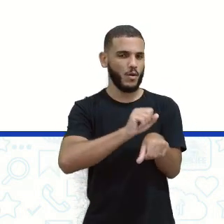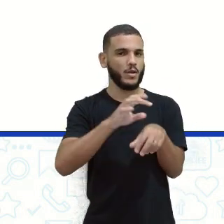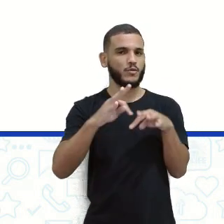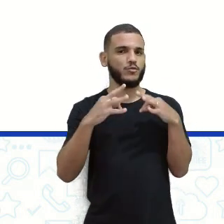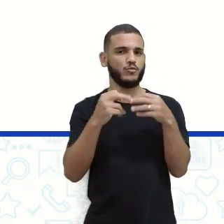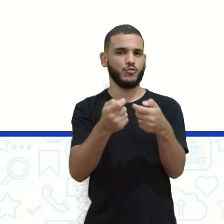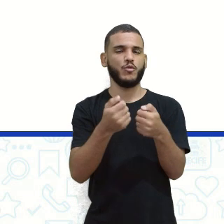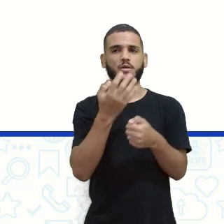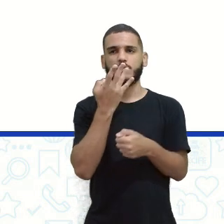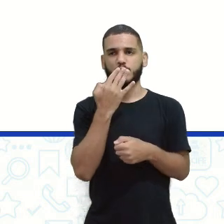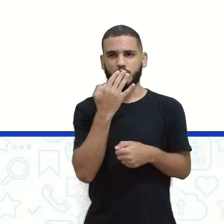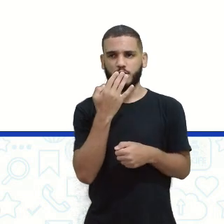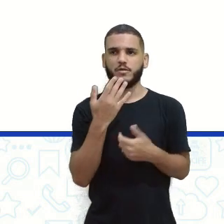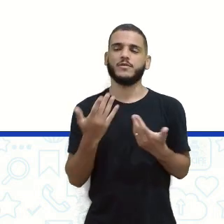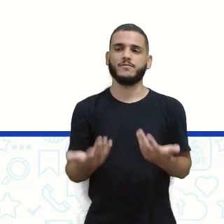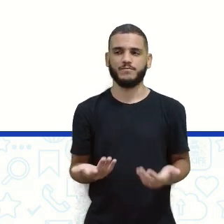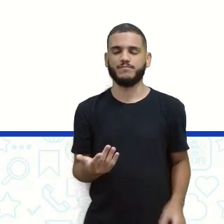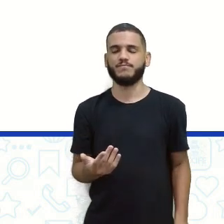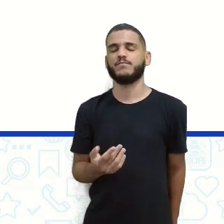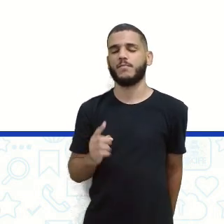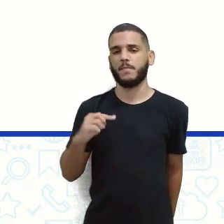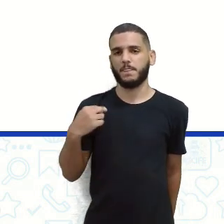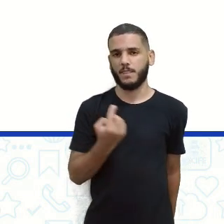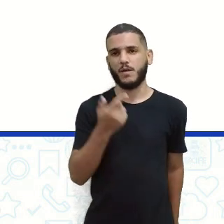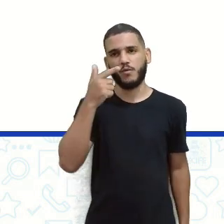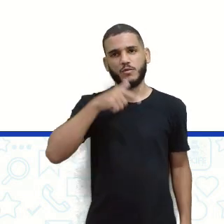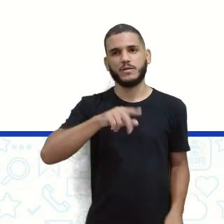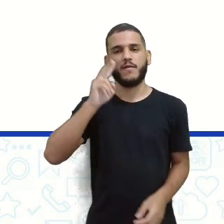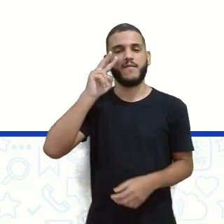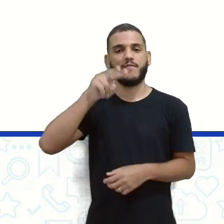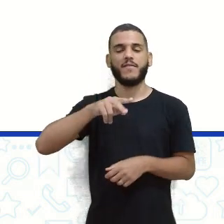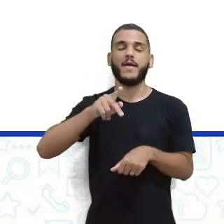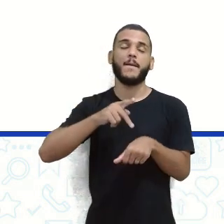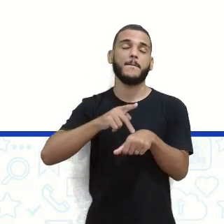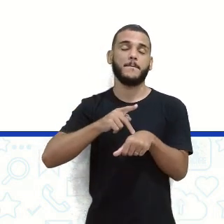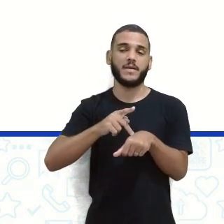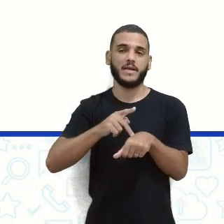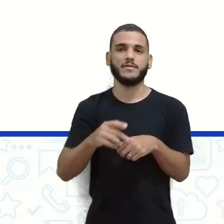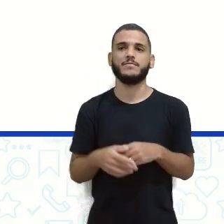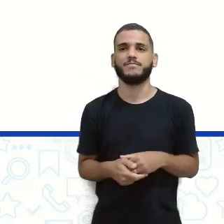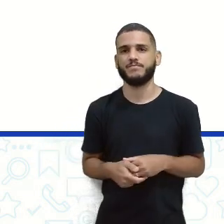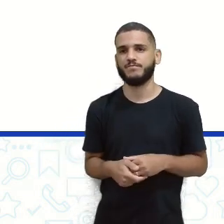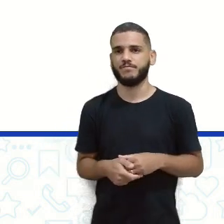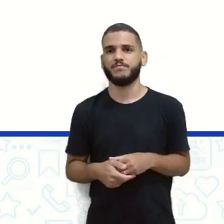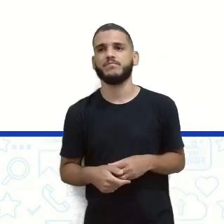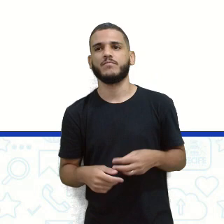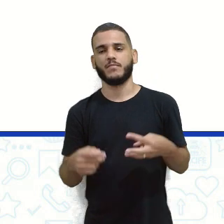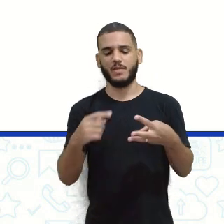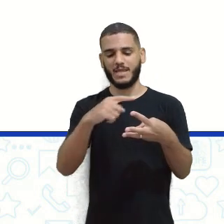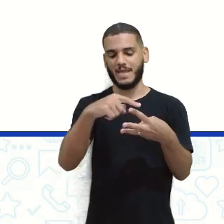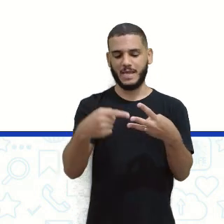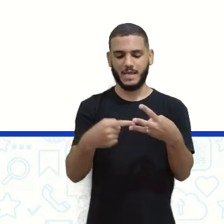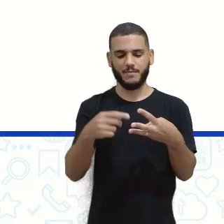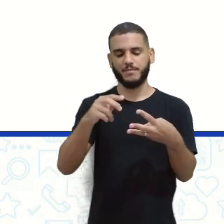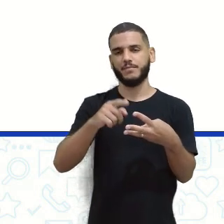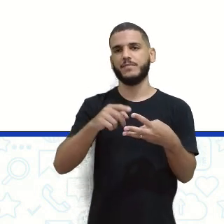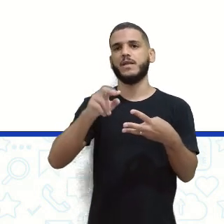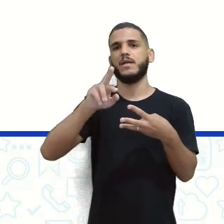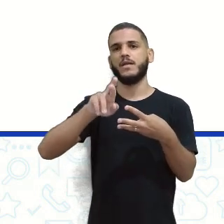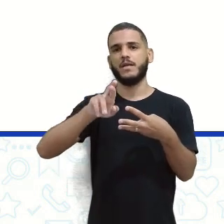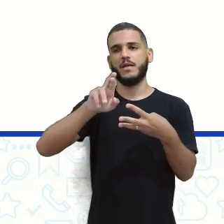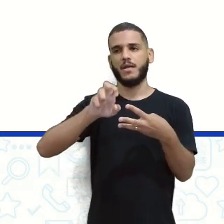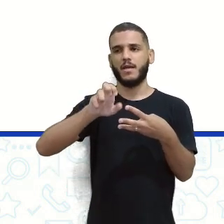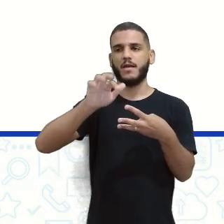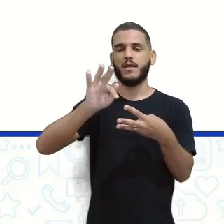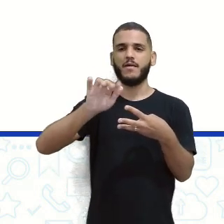cores. E a gente enxerga como preto, tá certo? Três ocorrências aí nessa questão, né? Reflexão, refração e